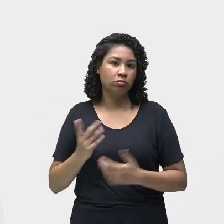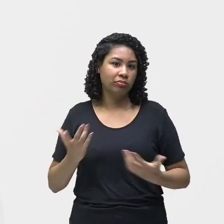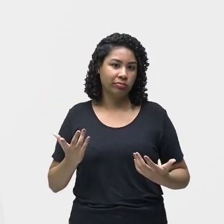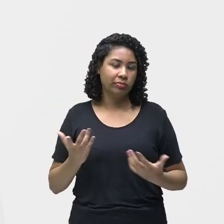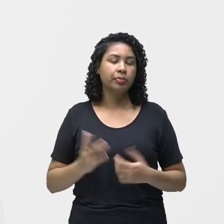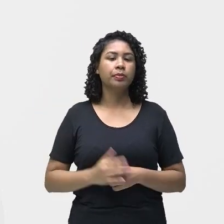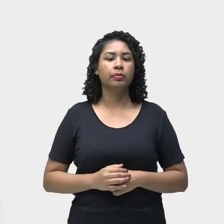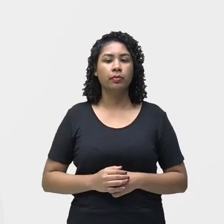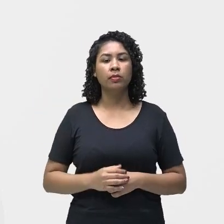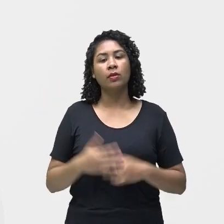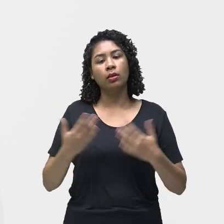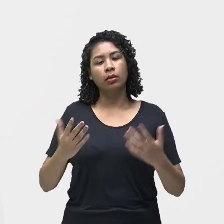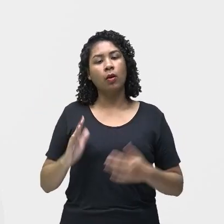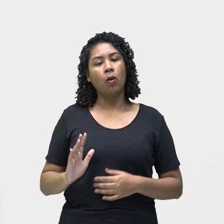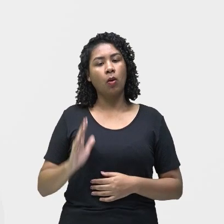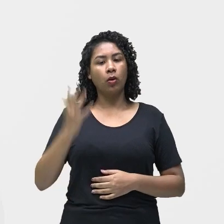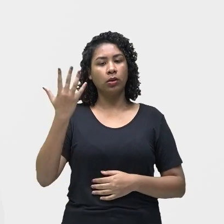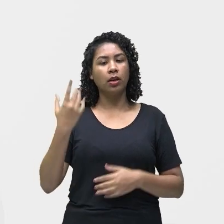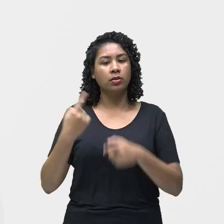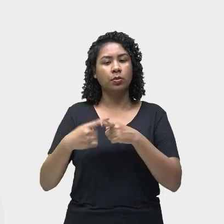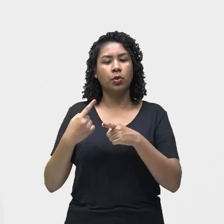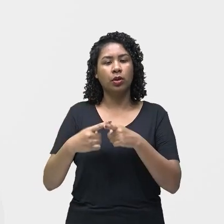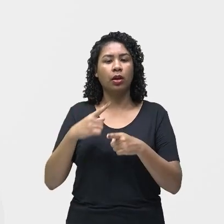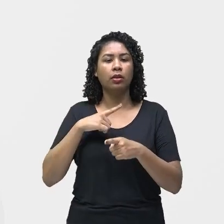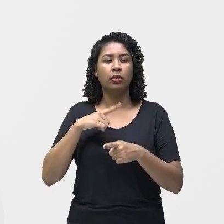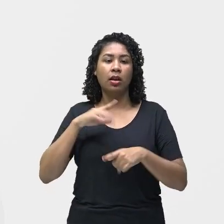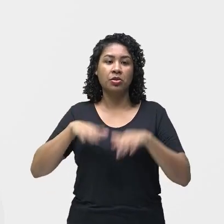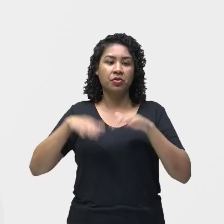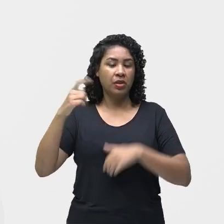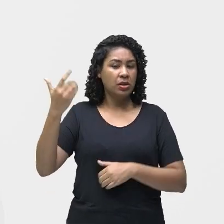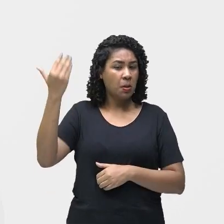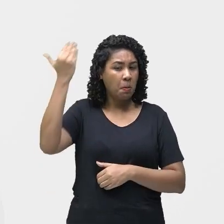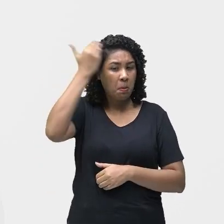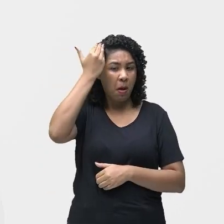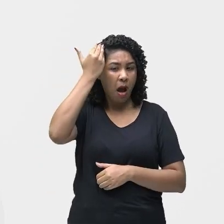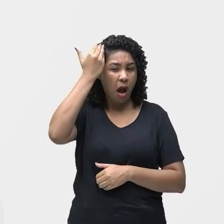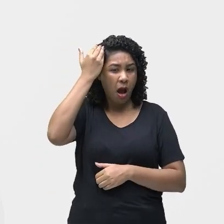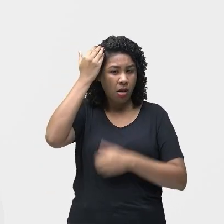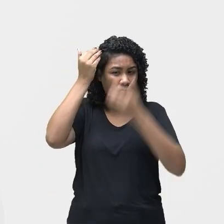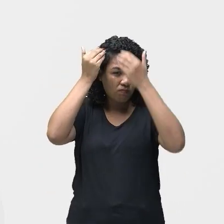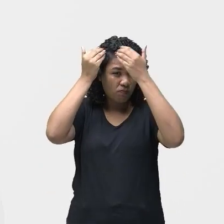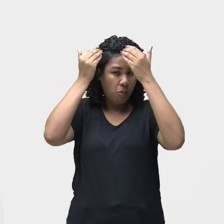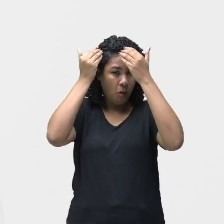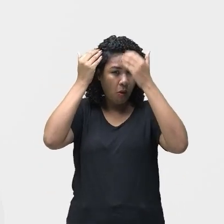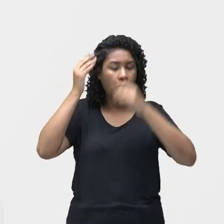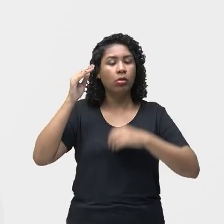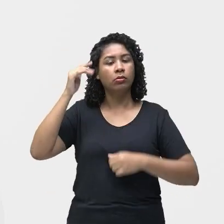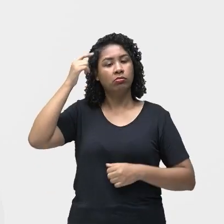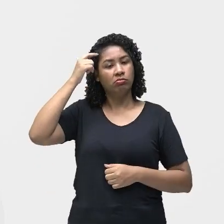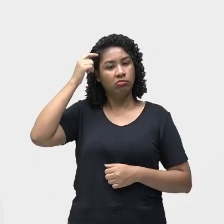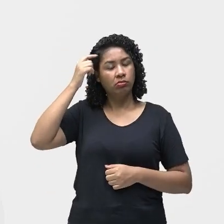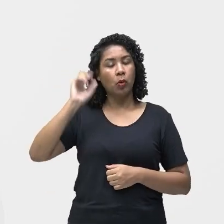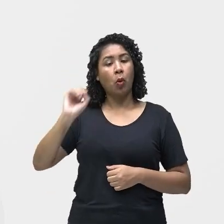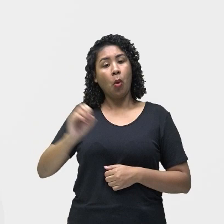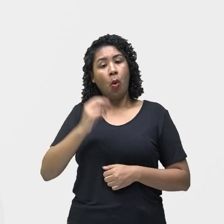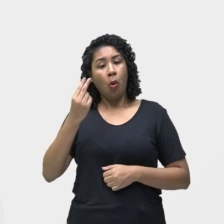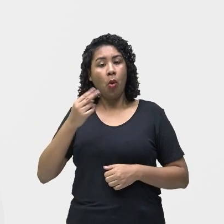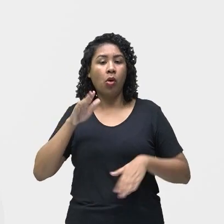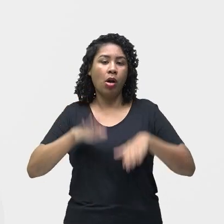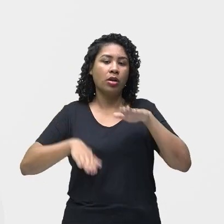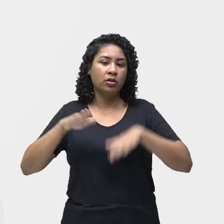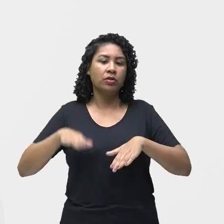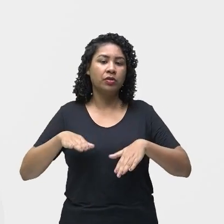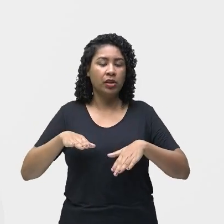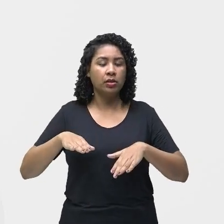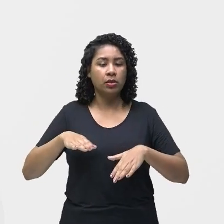Em outros casos, a infecção se dá por meio de uma ferida na cabeça ou provocada por alguma anomalia no nosso